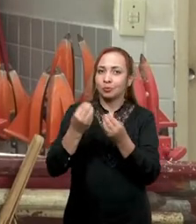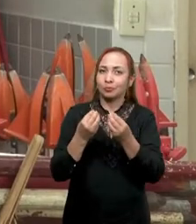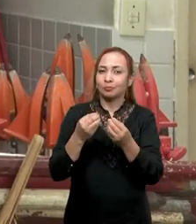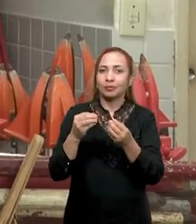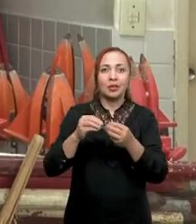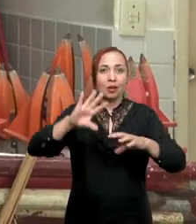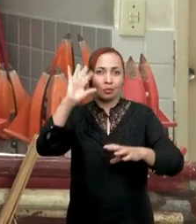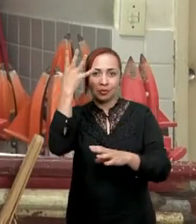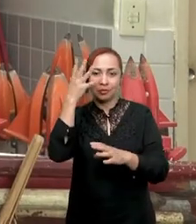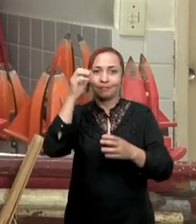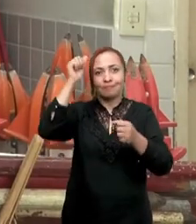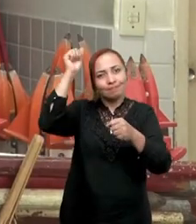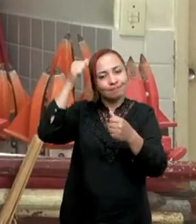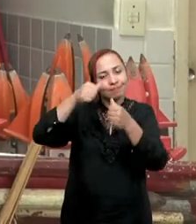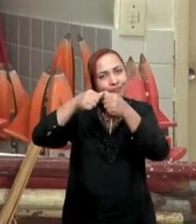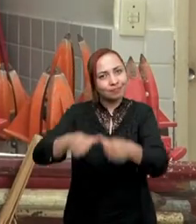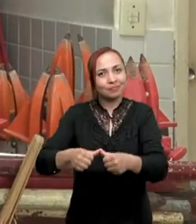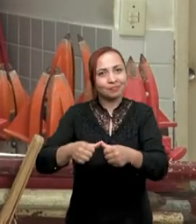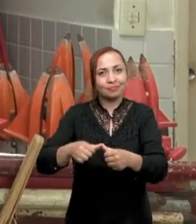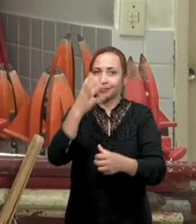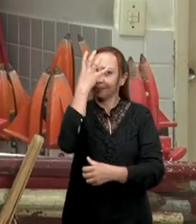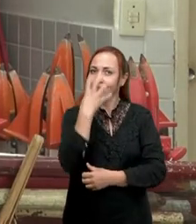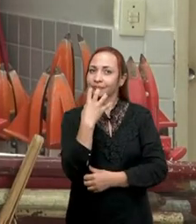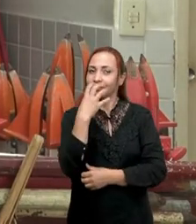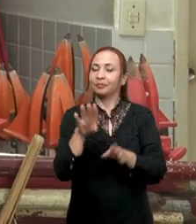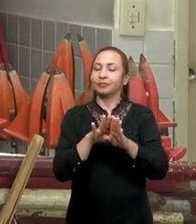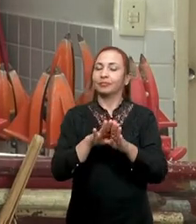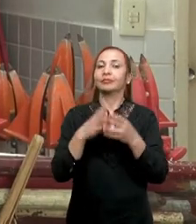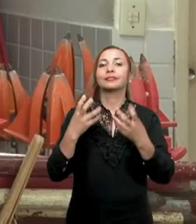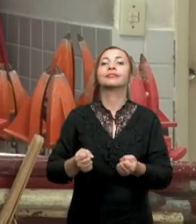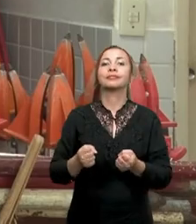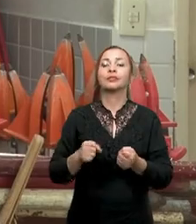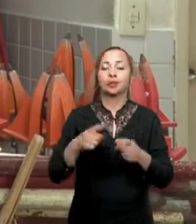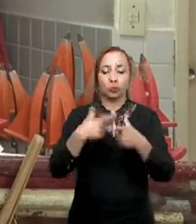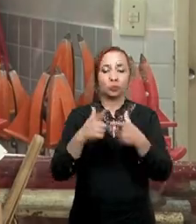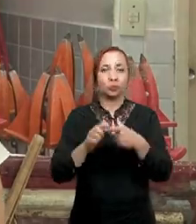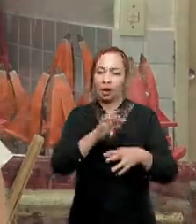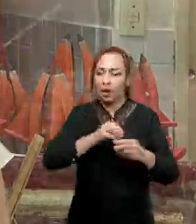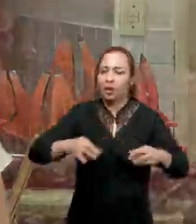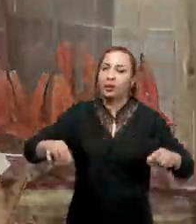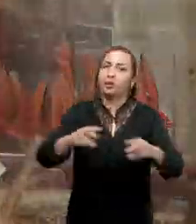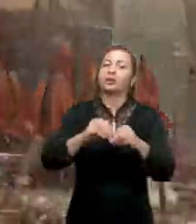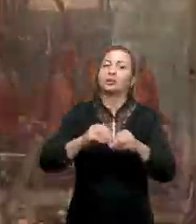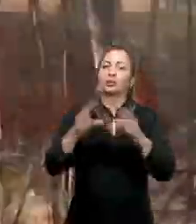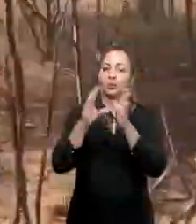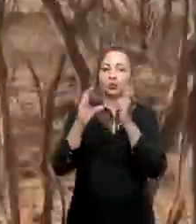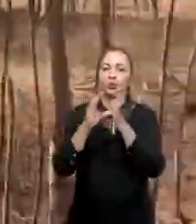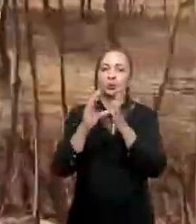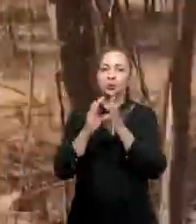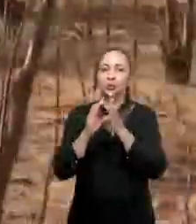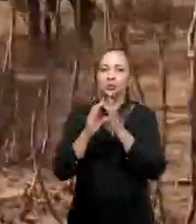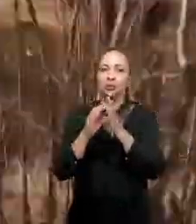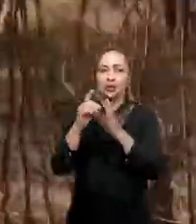de uma maior efetivação desse reconhecimento e de forma mais célere. E o problema da territorialidade, da territorialização dessas comunidades.